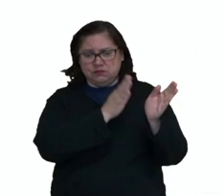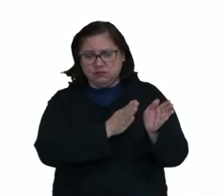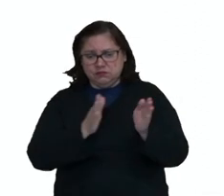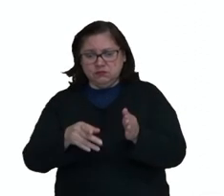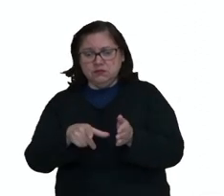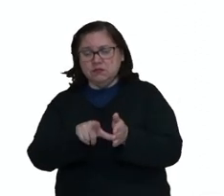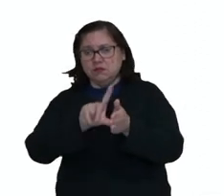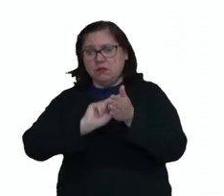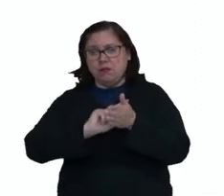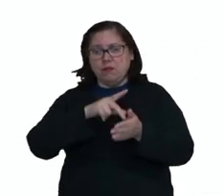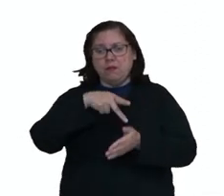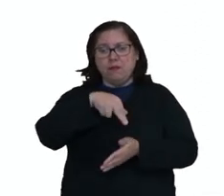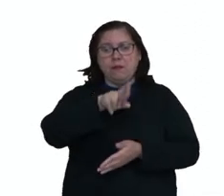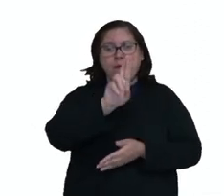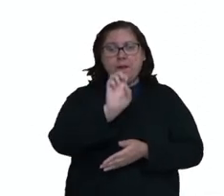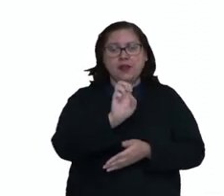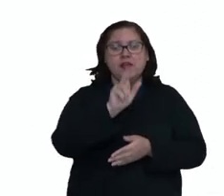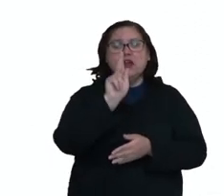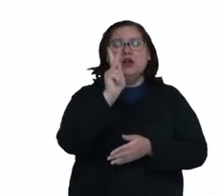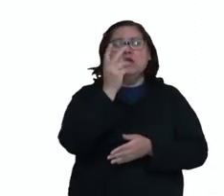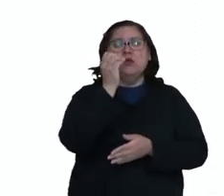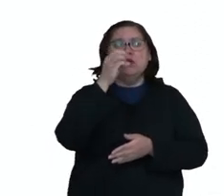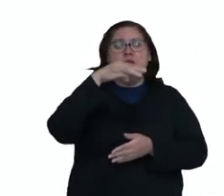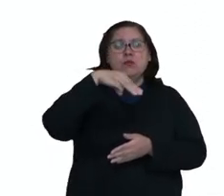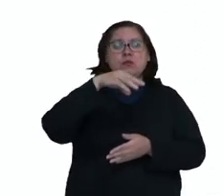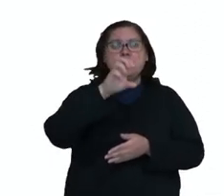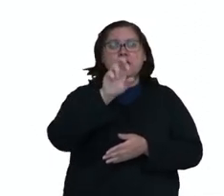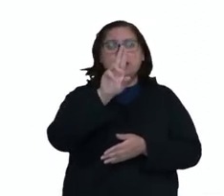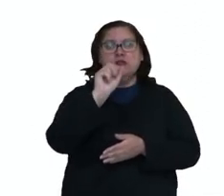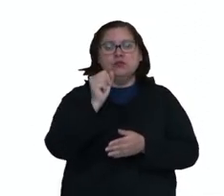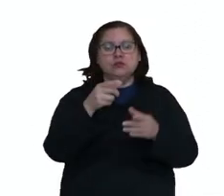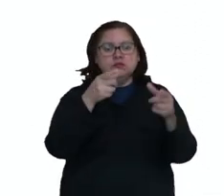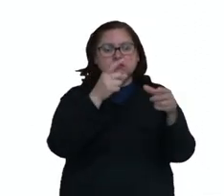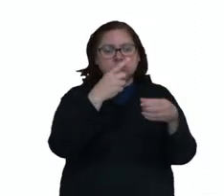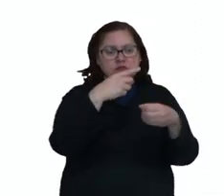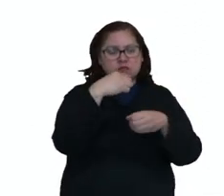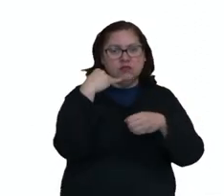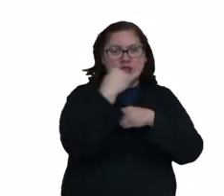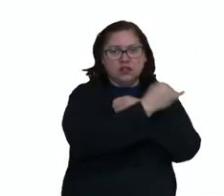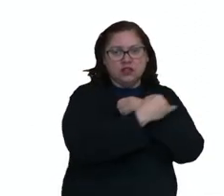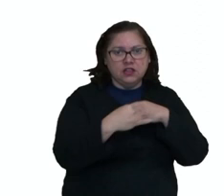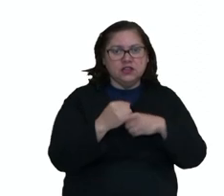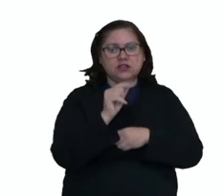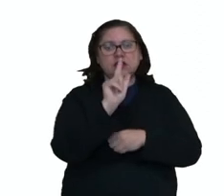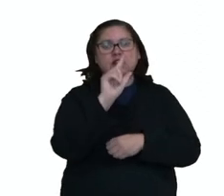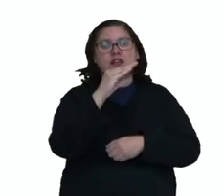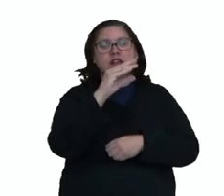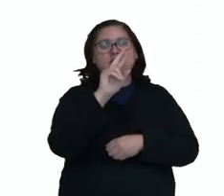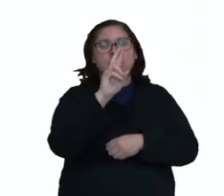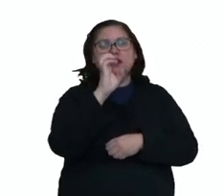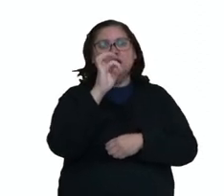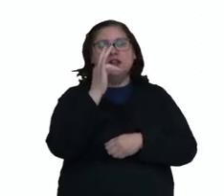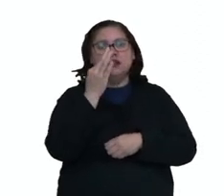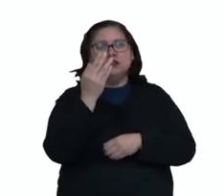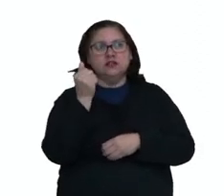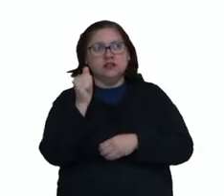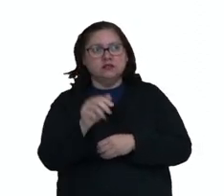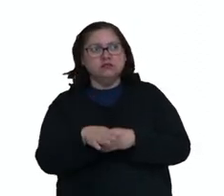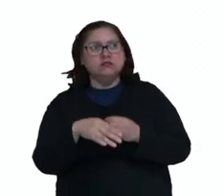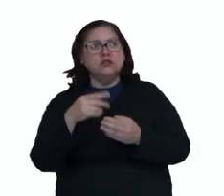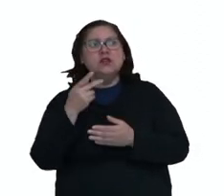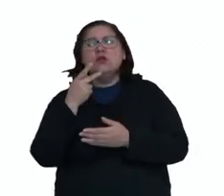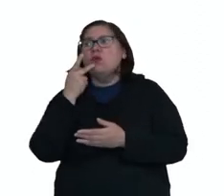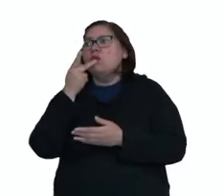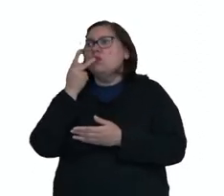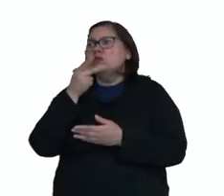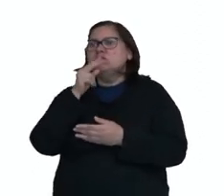-humérico, onde aconteceu então o período da civilização minóica na ilha de Creta. E o termo minóico foi criado pelo arqueólogo Arthur